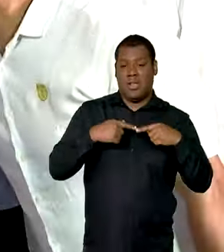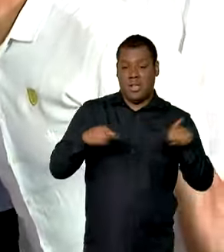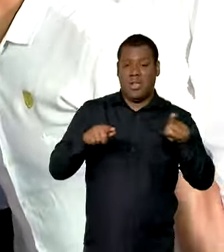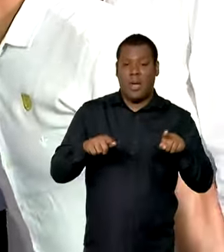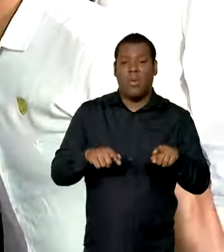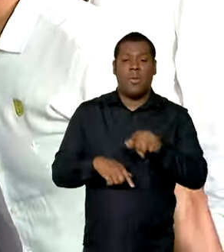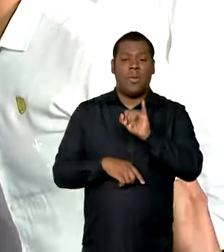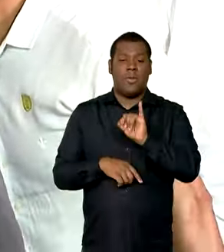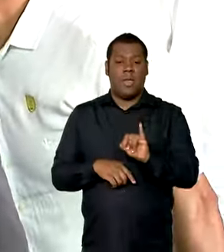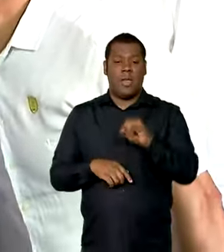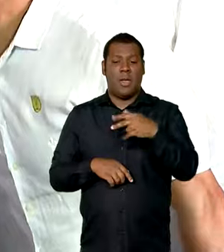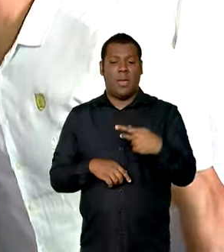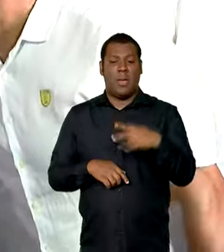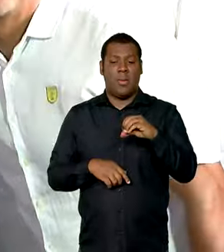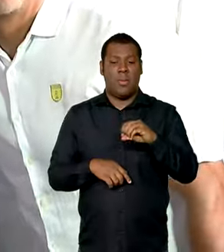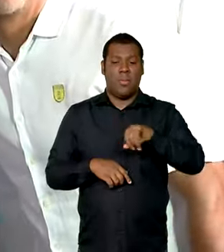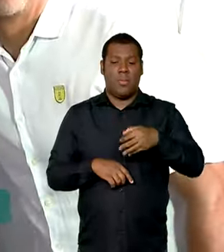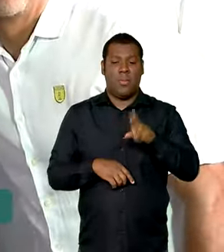de Ipojuca